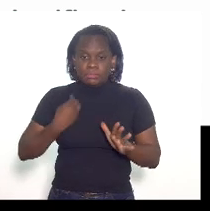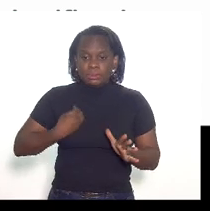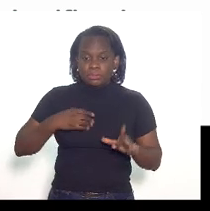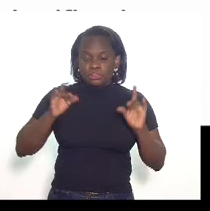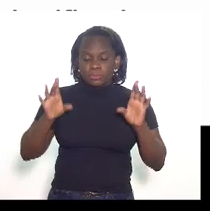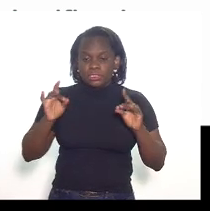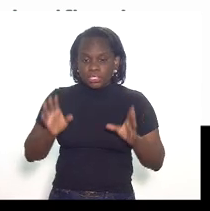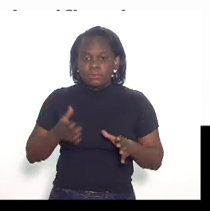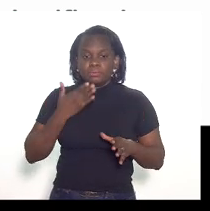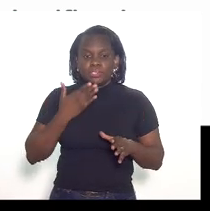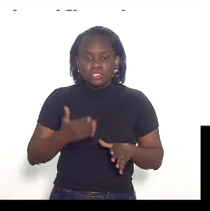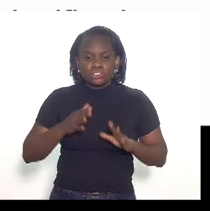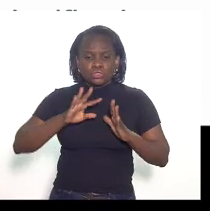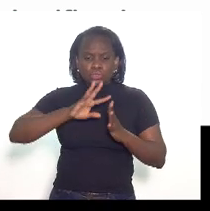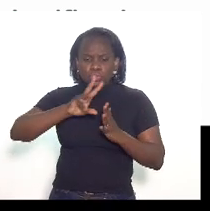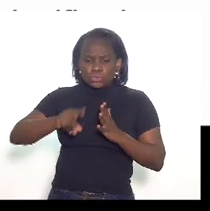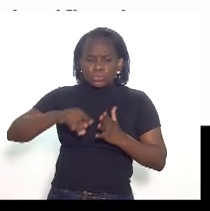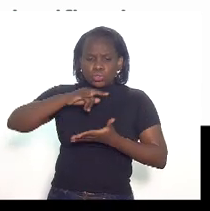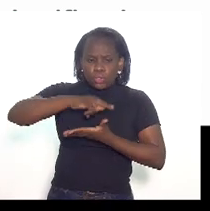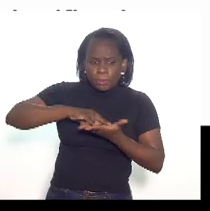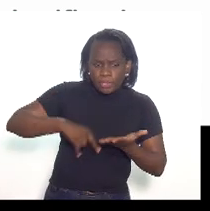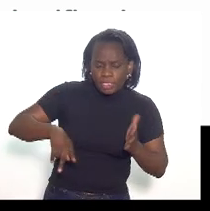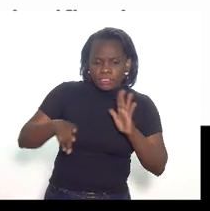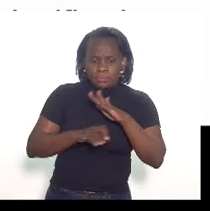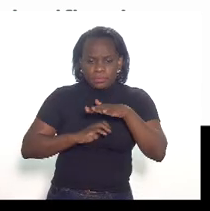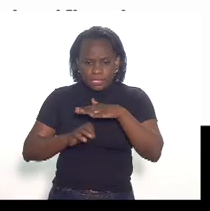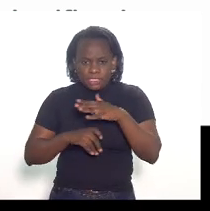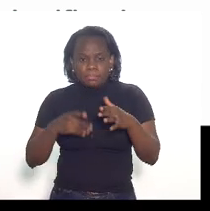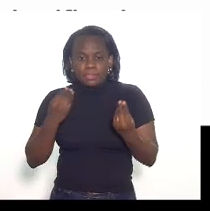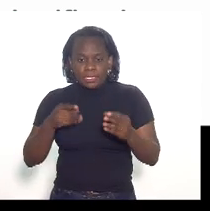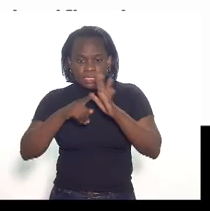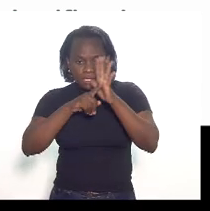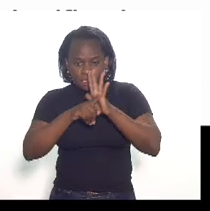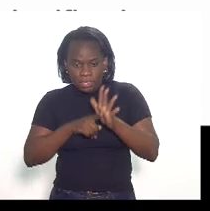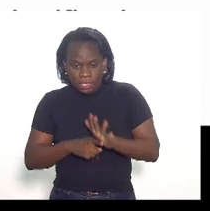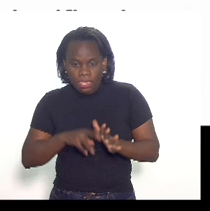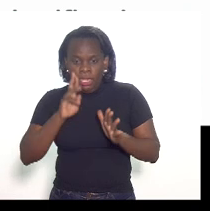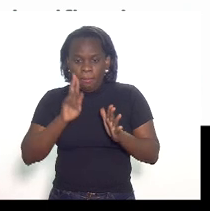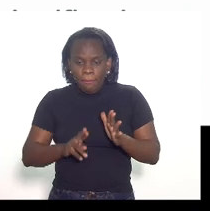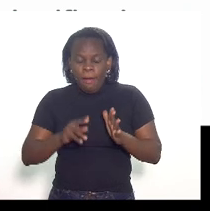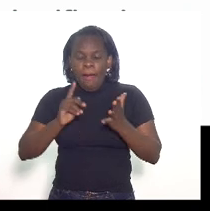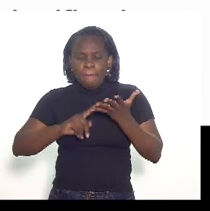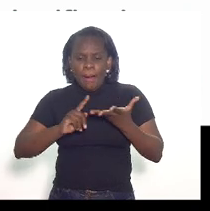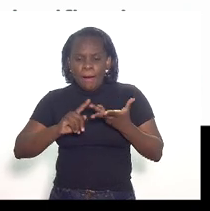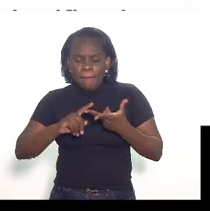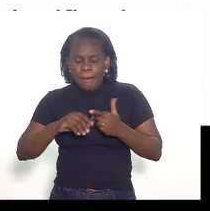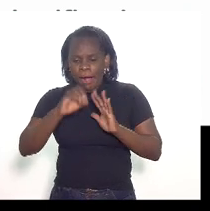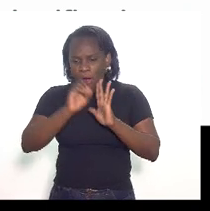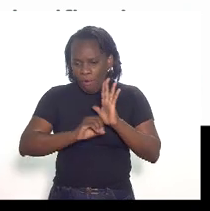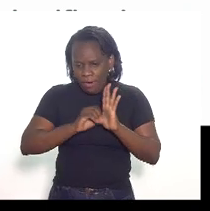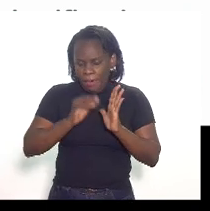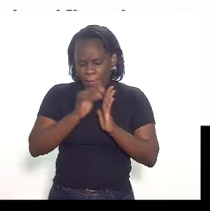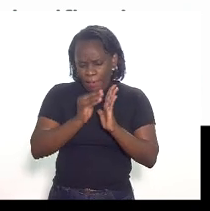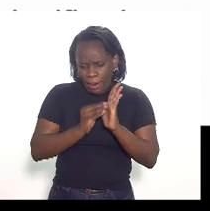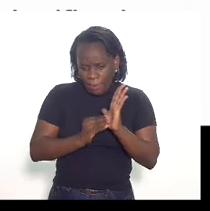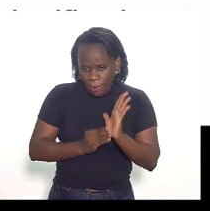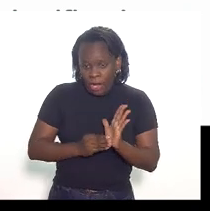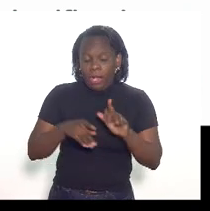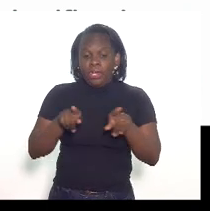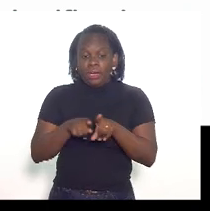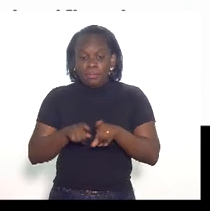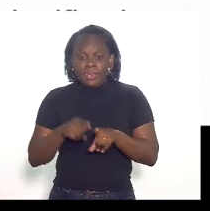solicitando todos os documentos à concessionária a fim de analisá-los e responder os itens elencados no ofício e que